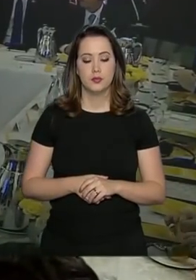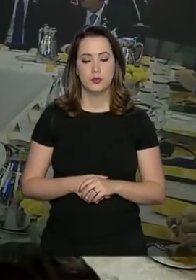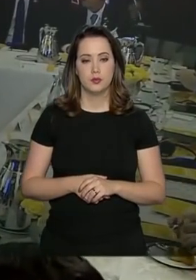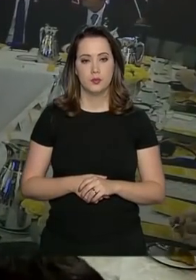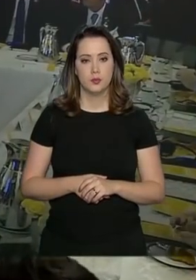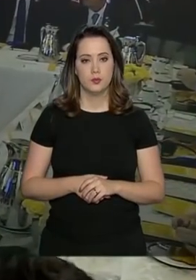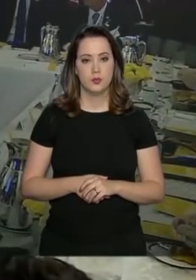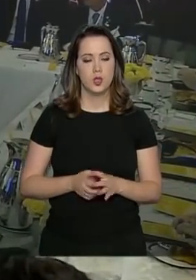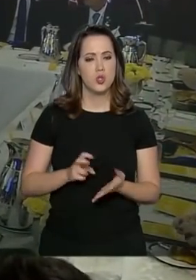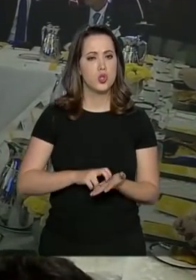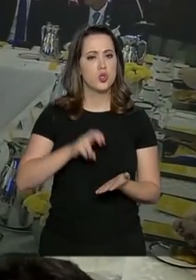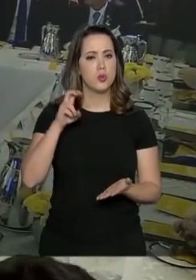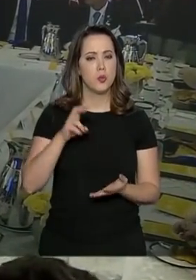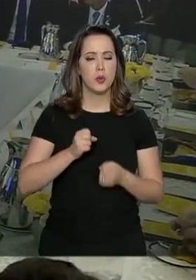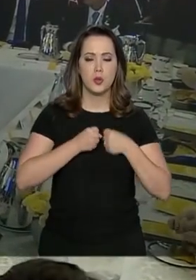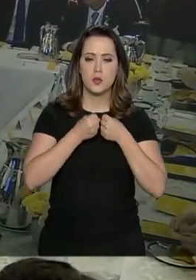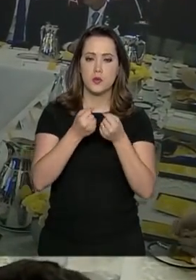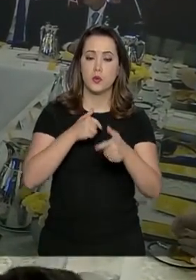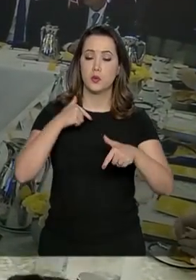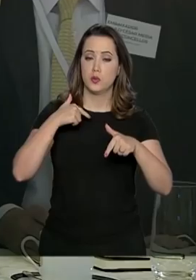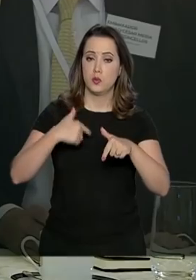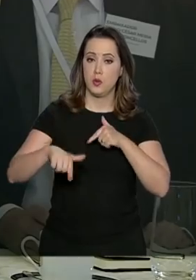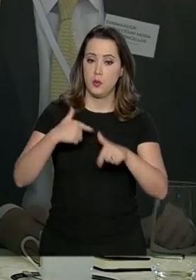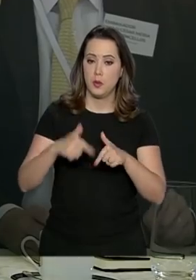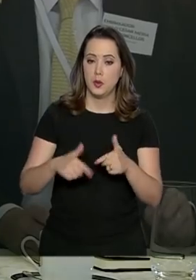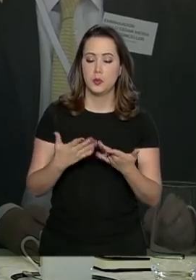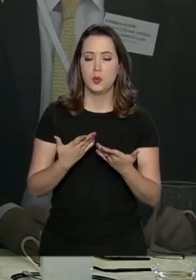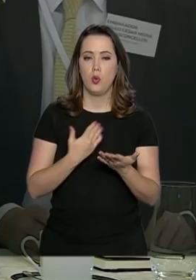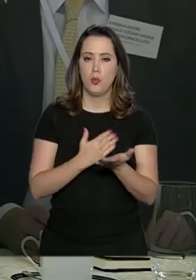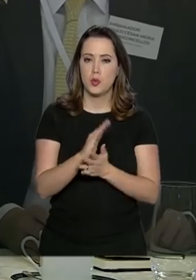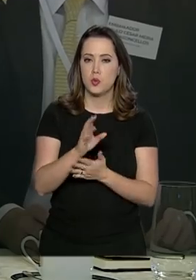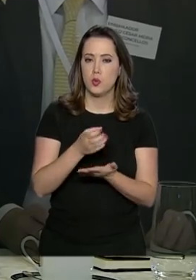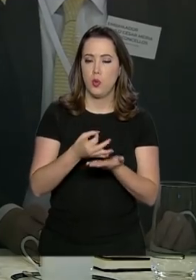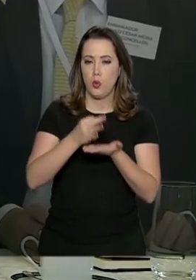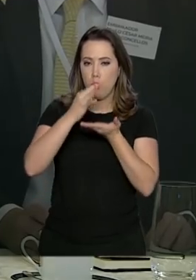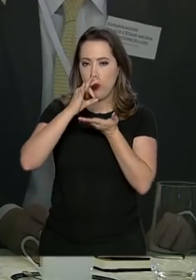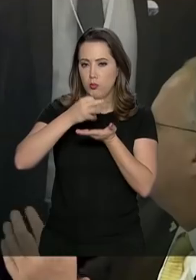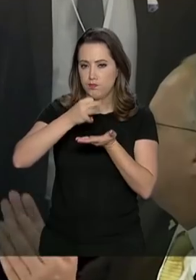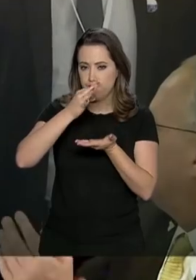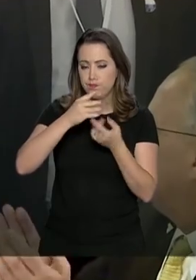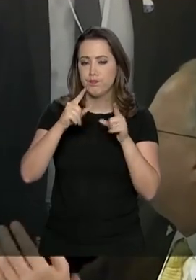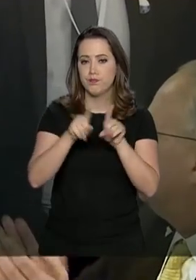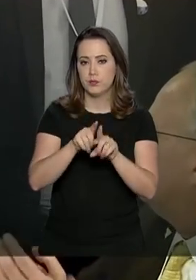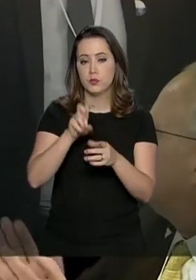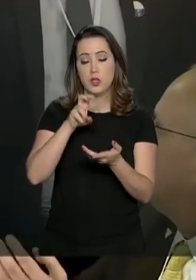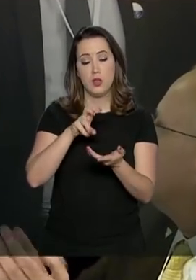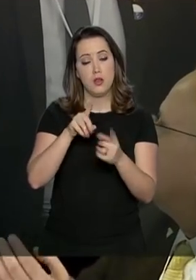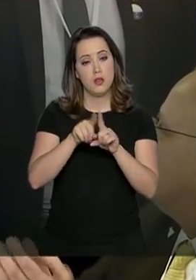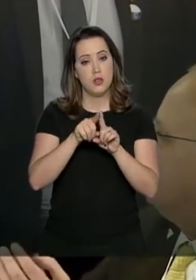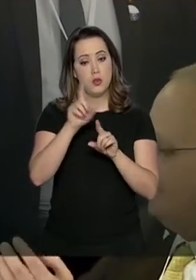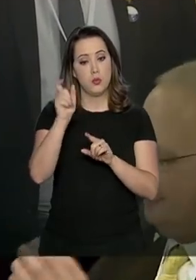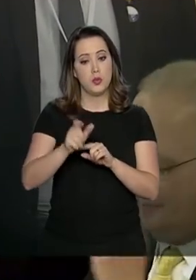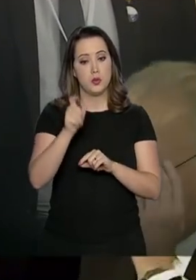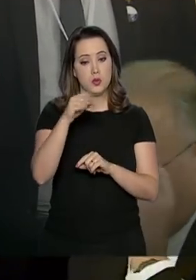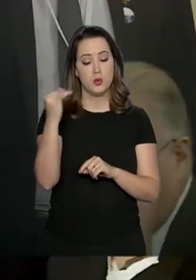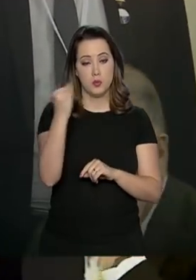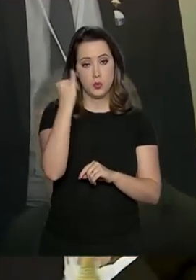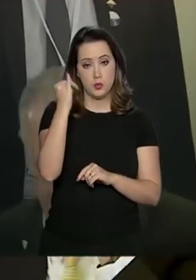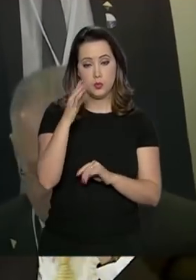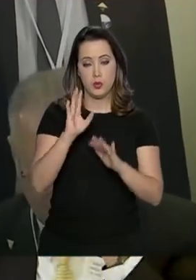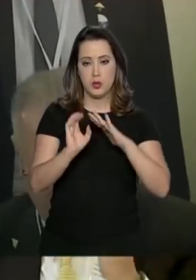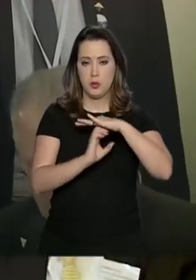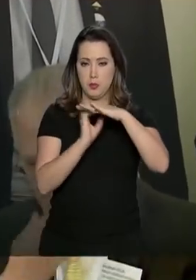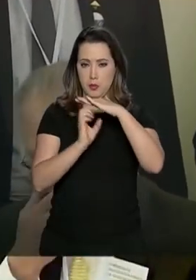Uma manhã dedicada aos negócios. O dia começou com o café da manhã, com os dirigentes de grandes empresas brasileiras e